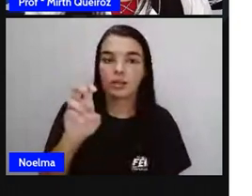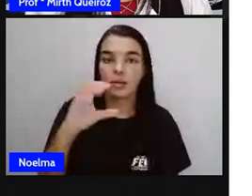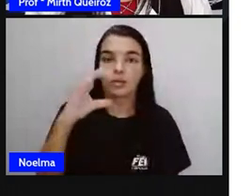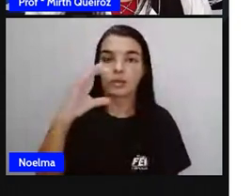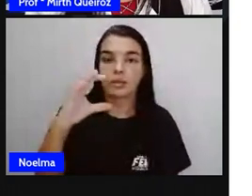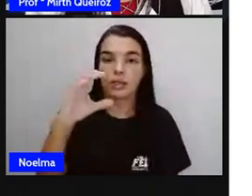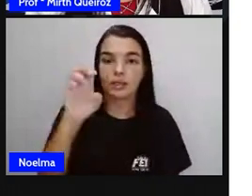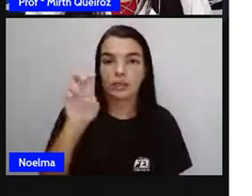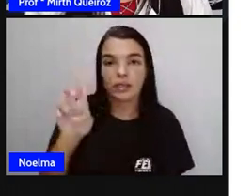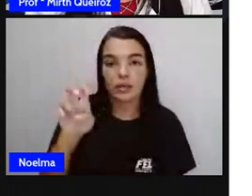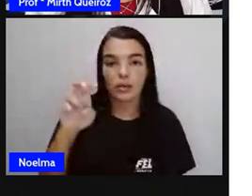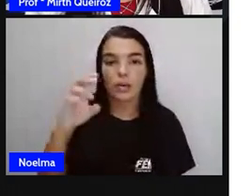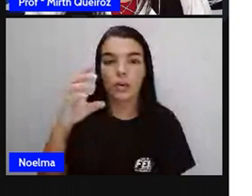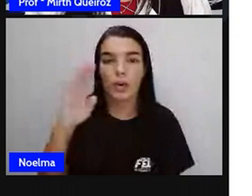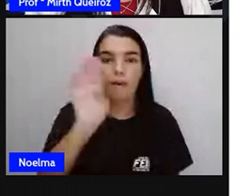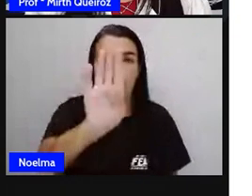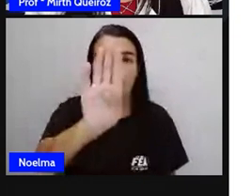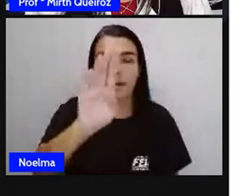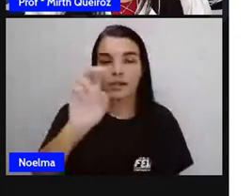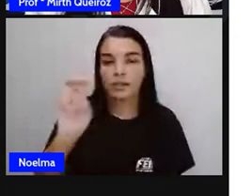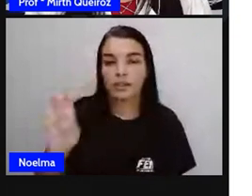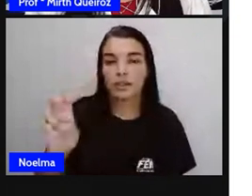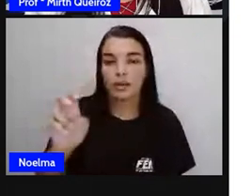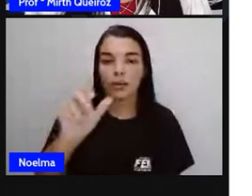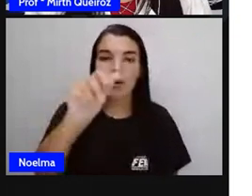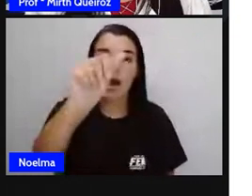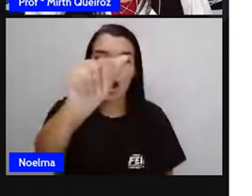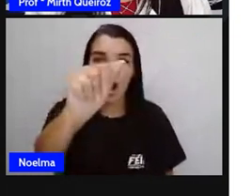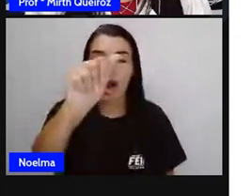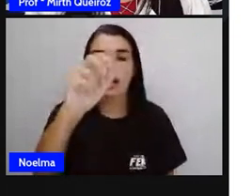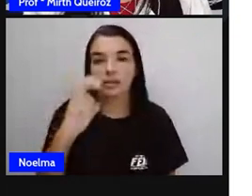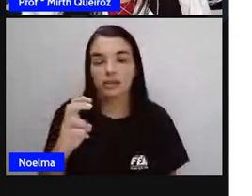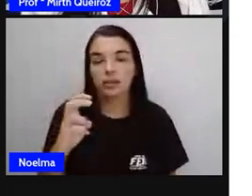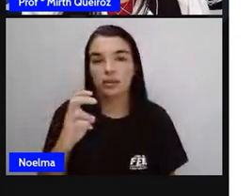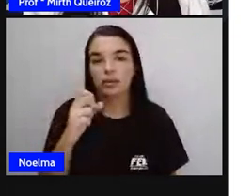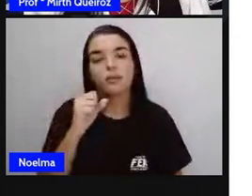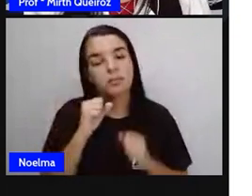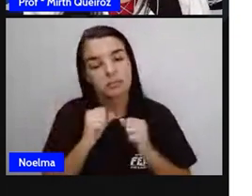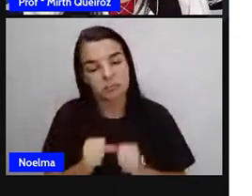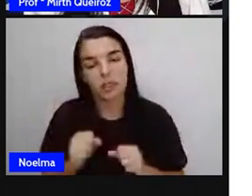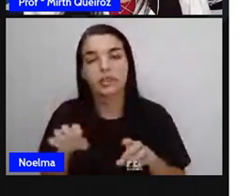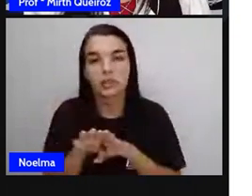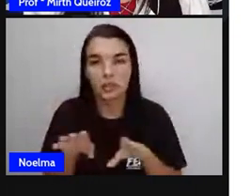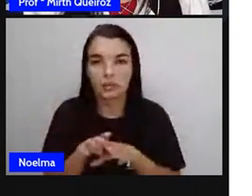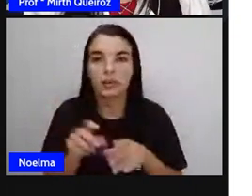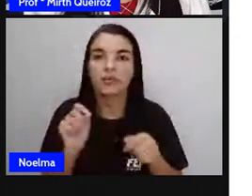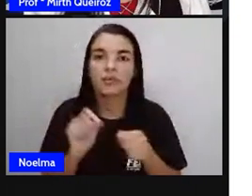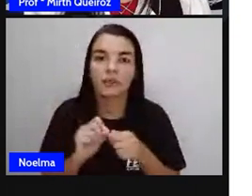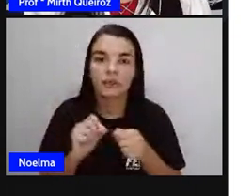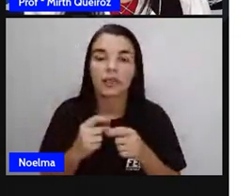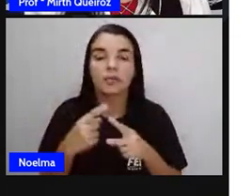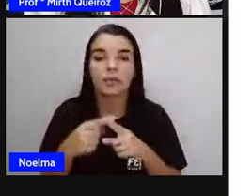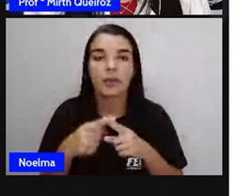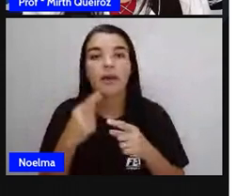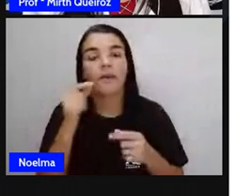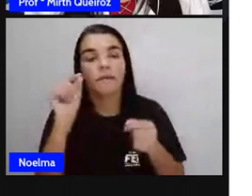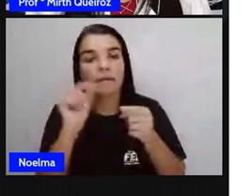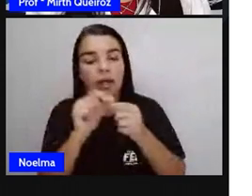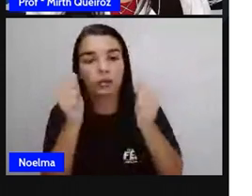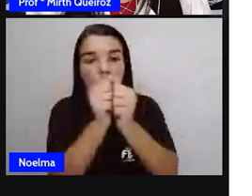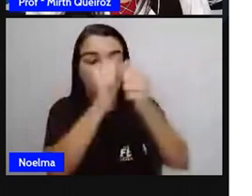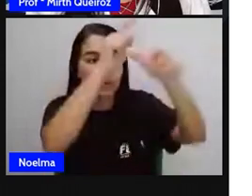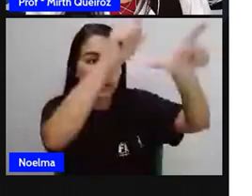C5, D5 e A5. Assim, vocês passarão com todas as letras